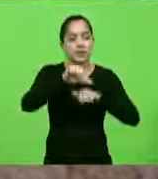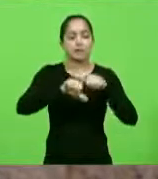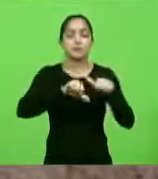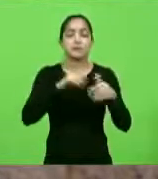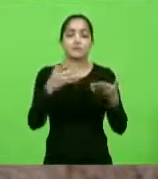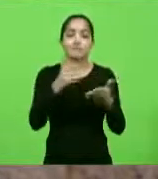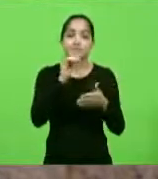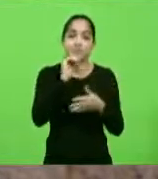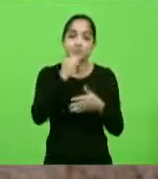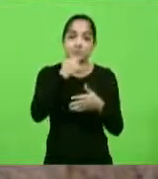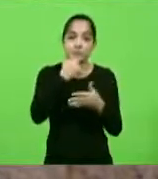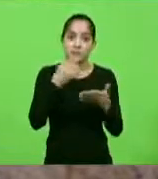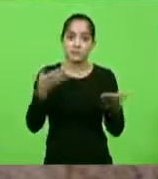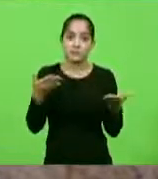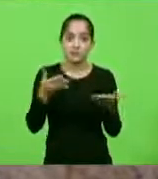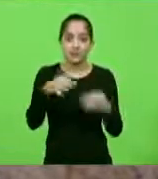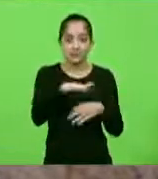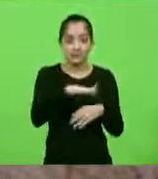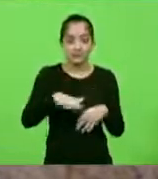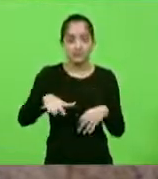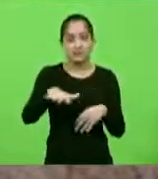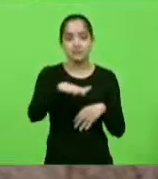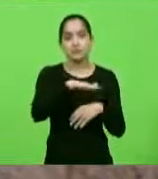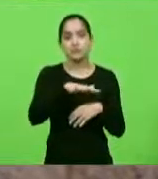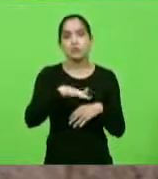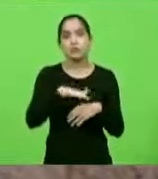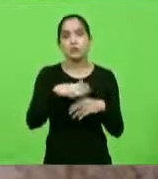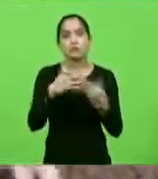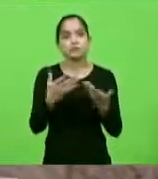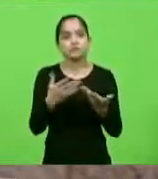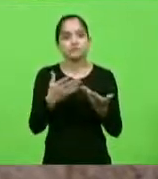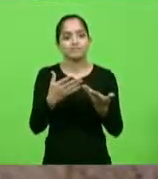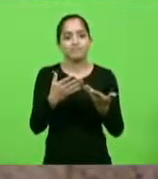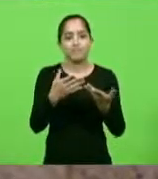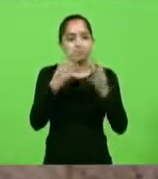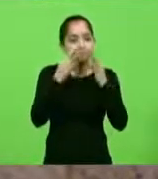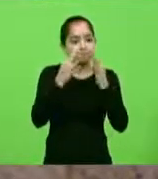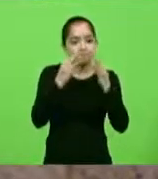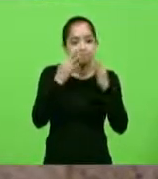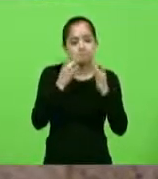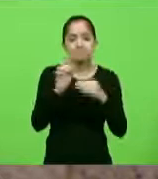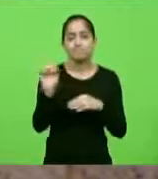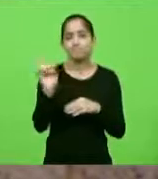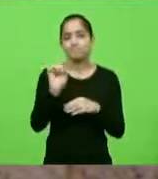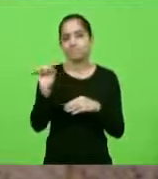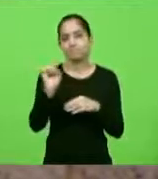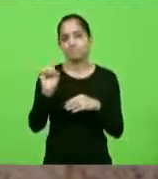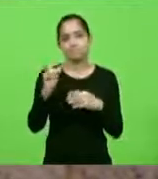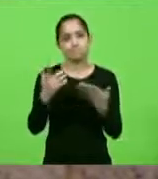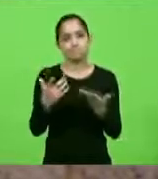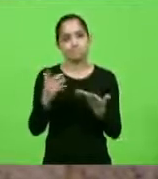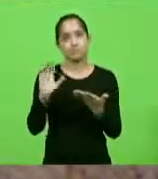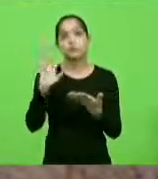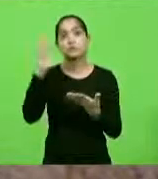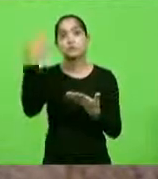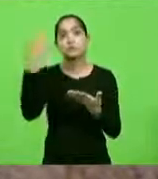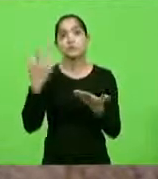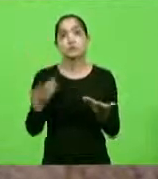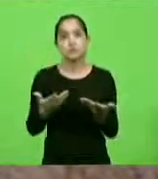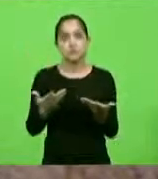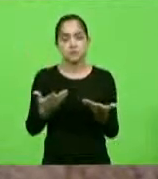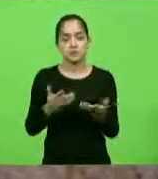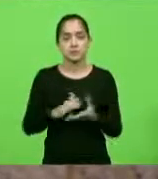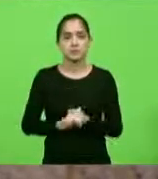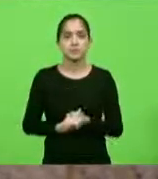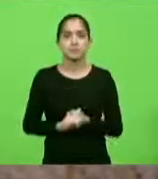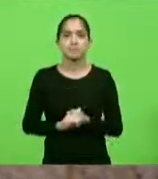Infelizmente, infelizmente, setor não tem sido ouvido diante de tudo que tem acontecido. Esse setor